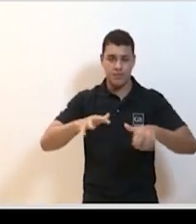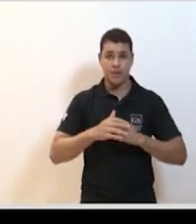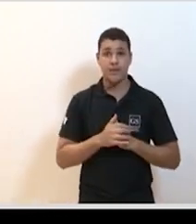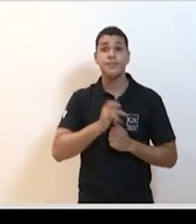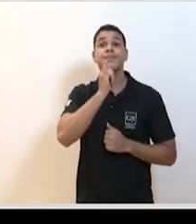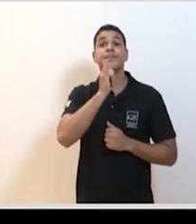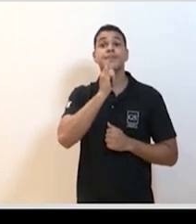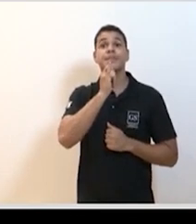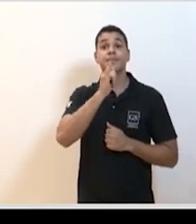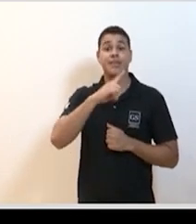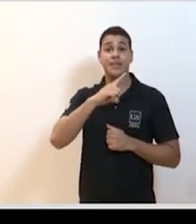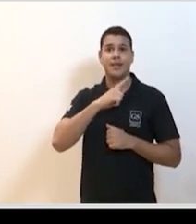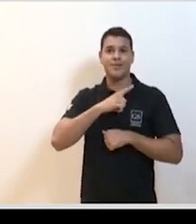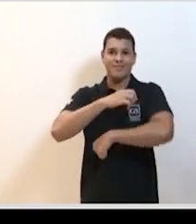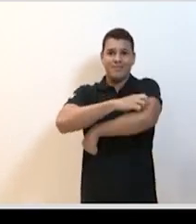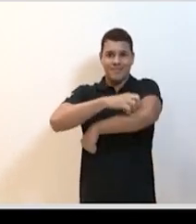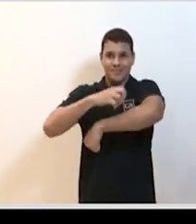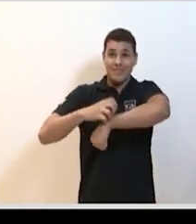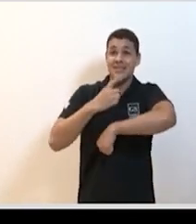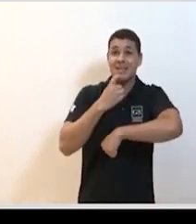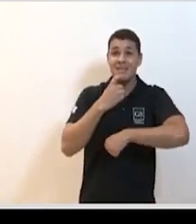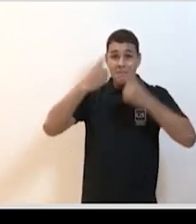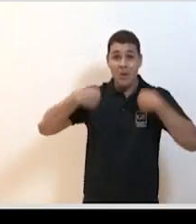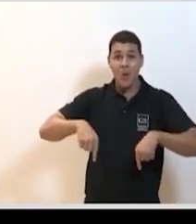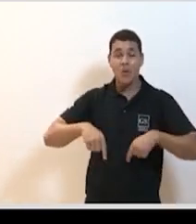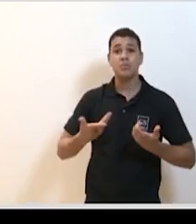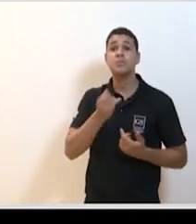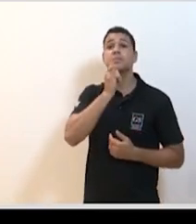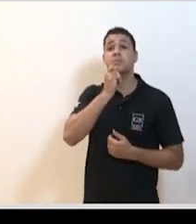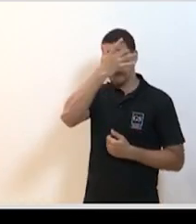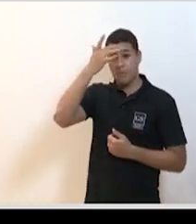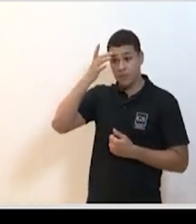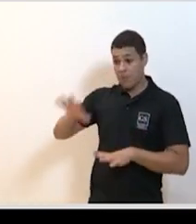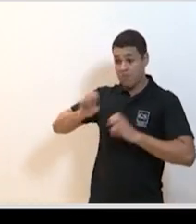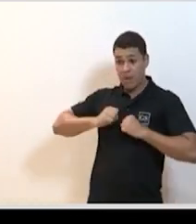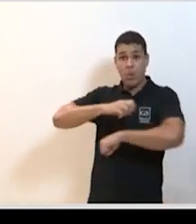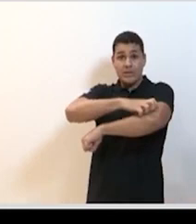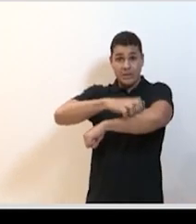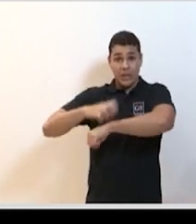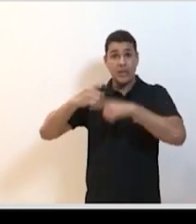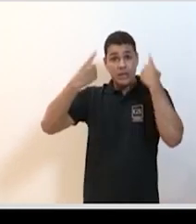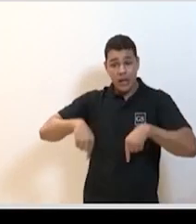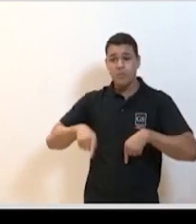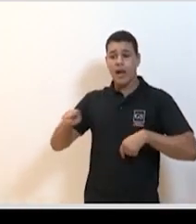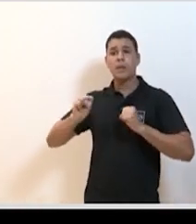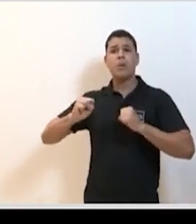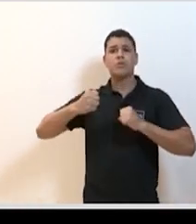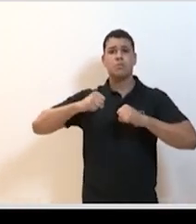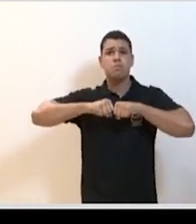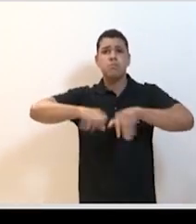exemplo, a gente tem o sarampo, que tem um R0 gigantesco. Um paciente com sarampo é capaz de infectar 20 pessoas vulneráveis. Daí a